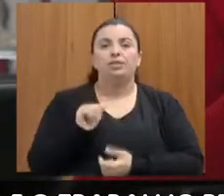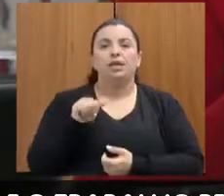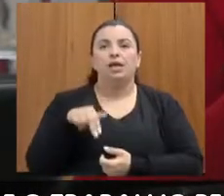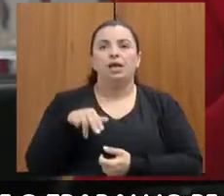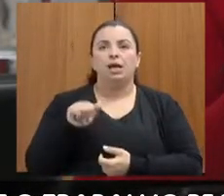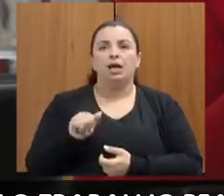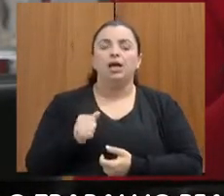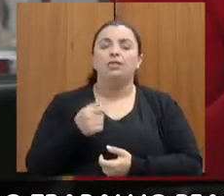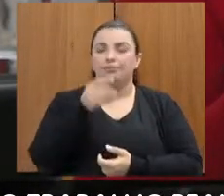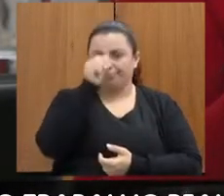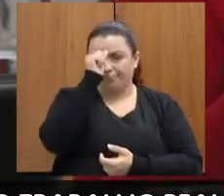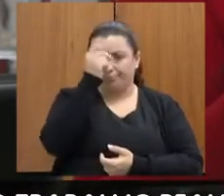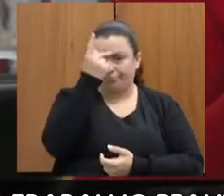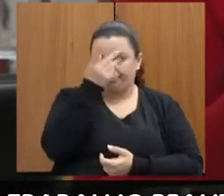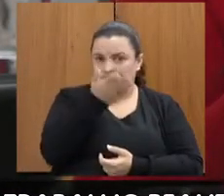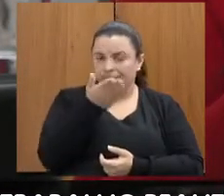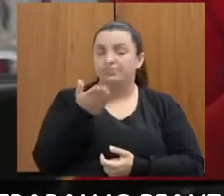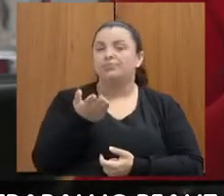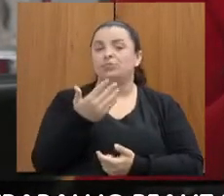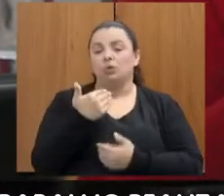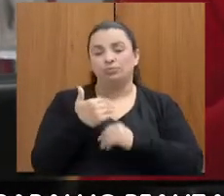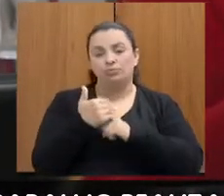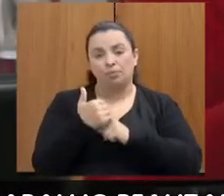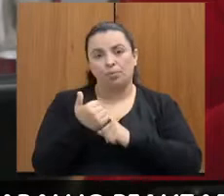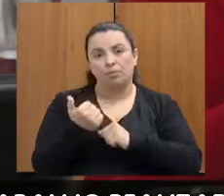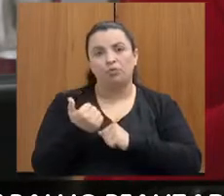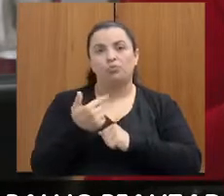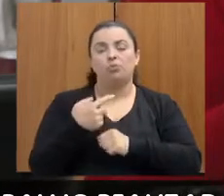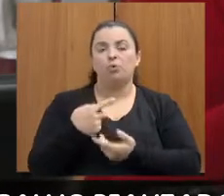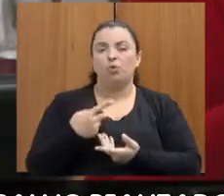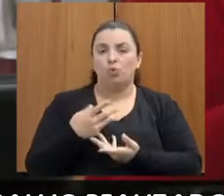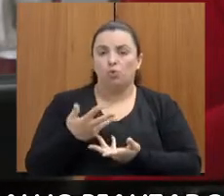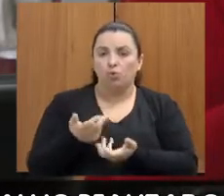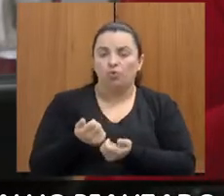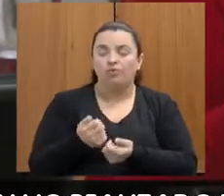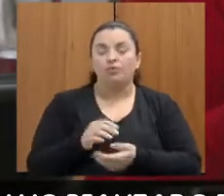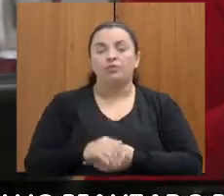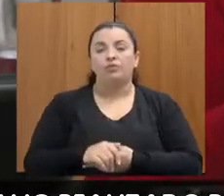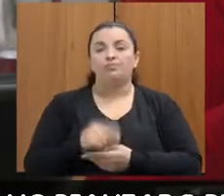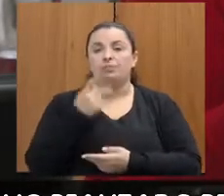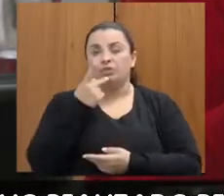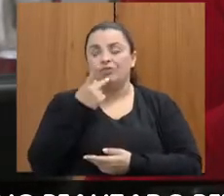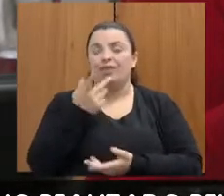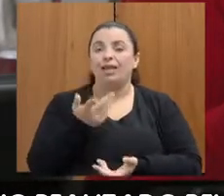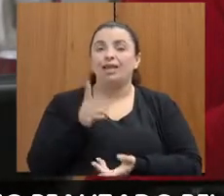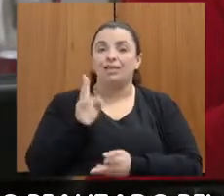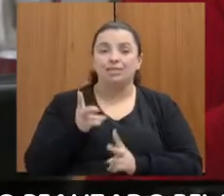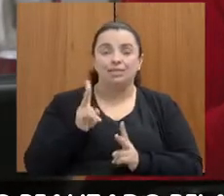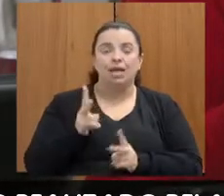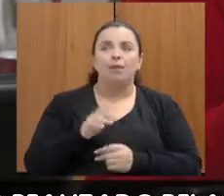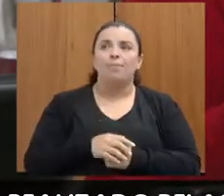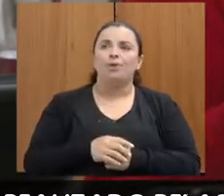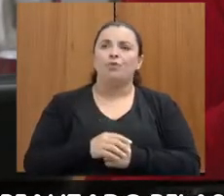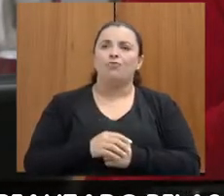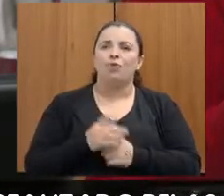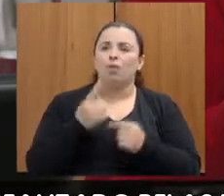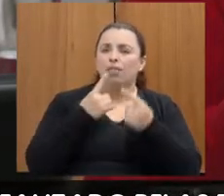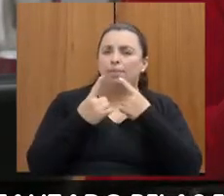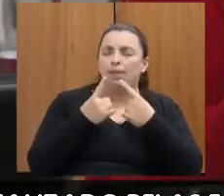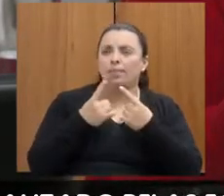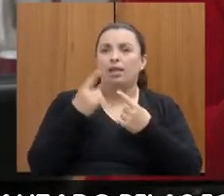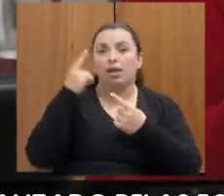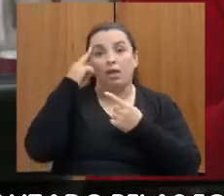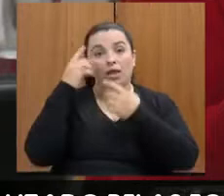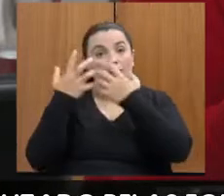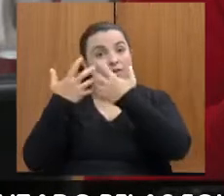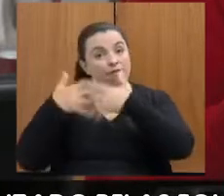novo por essa oportunidade, dizer que todas as vezes que eu vou debater, refletir ou trocar experiências